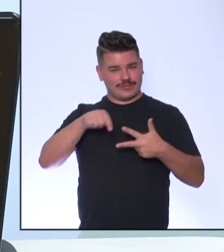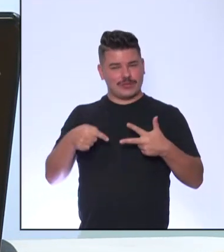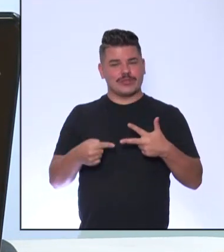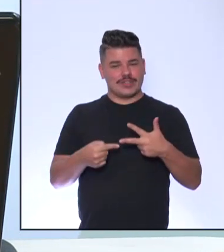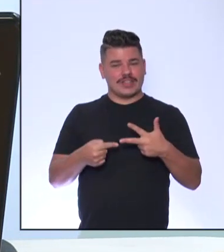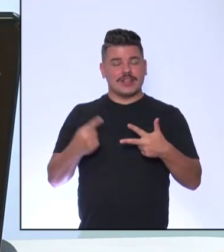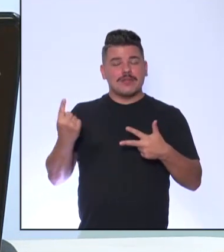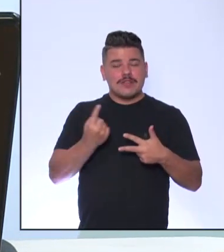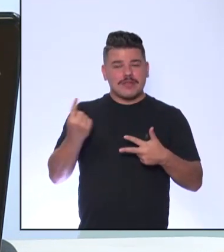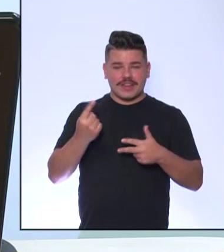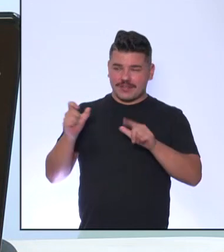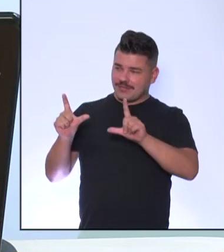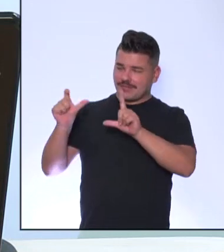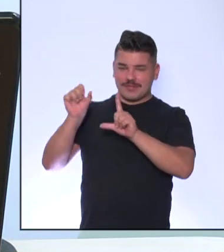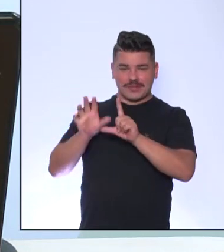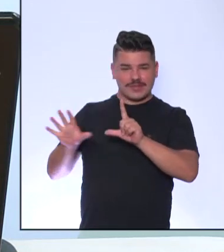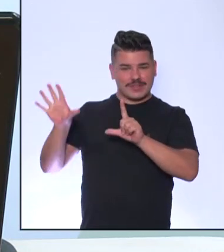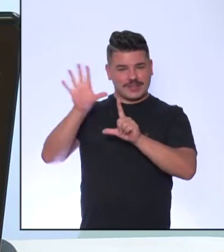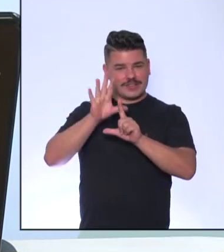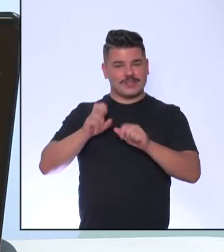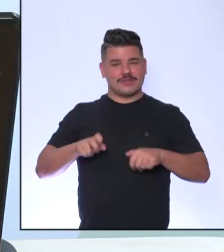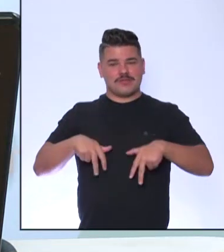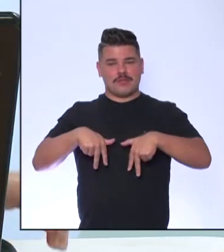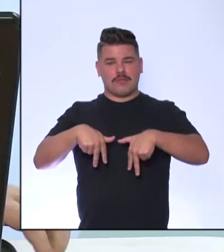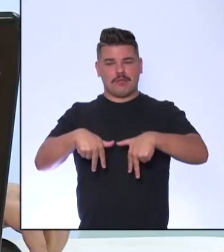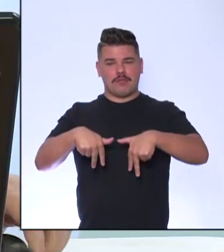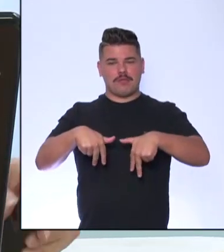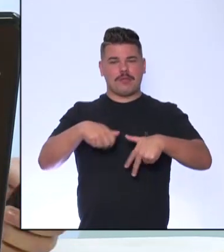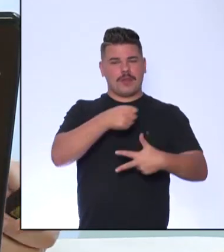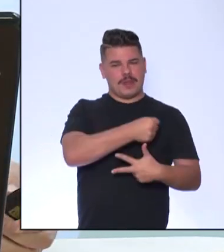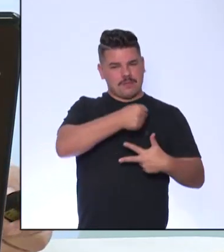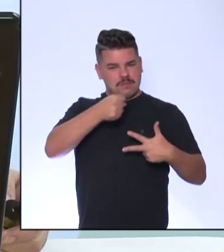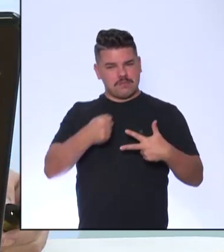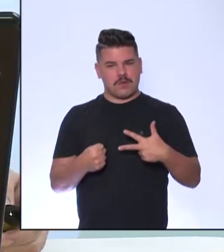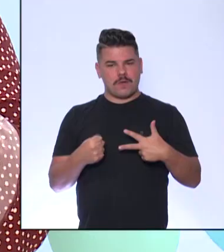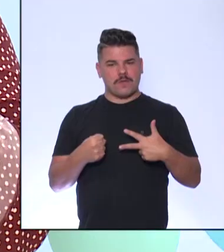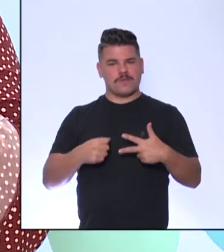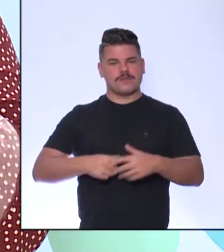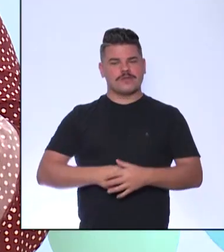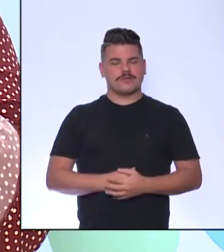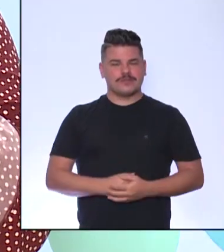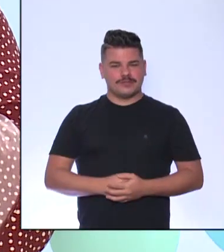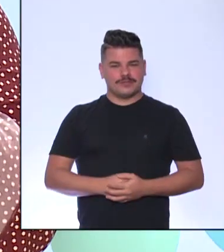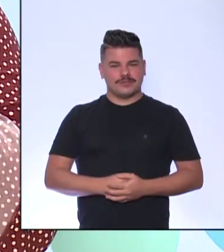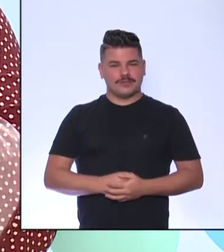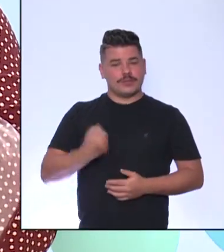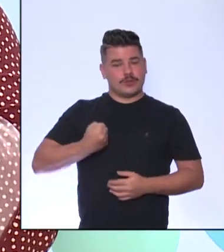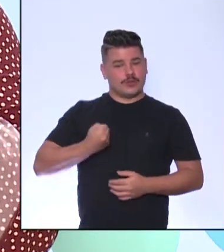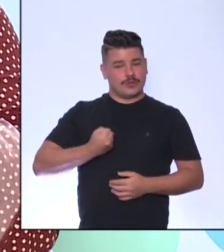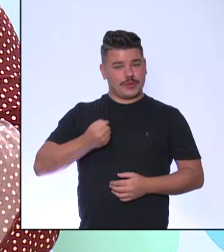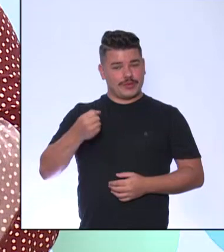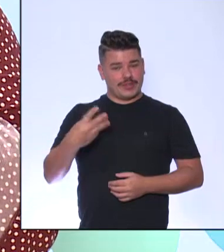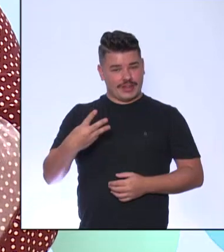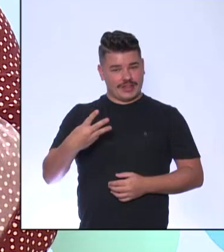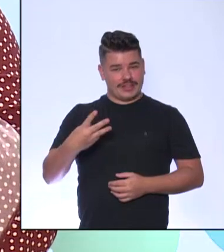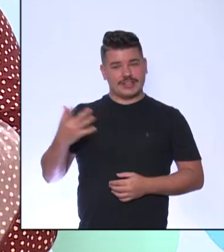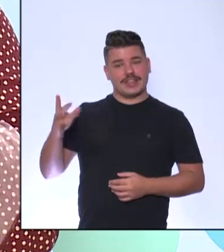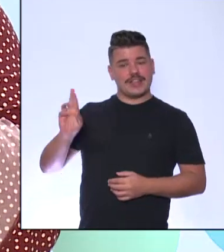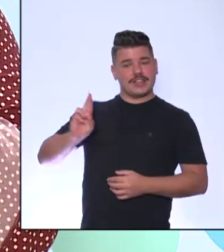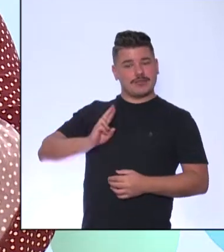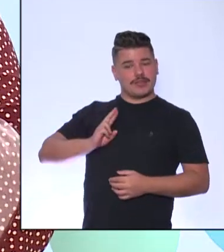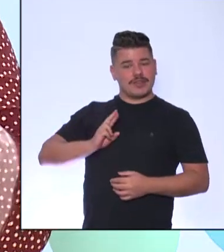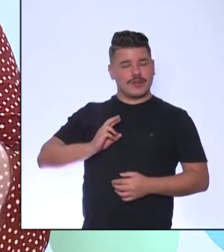aqui na aula Que era a Praça dos Três Poderes A número 3 O pessoal respondeu a letra C